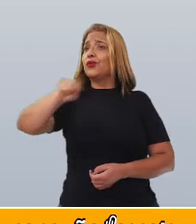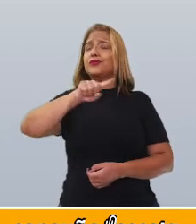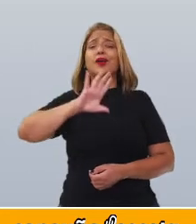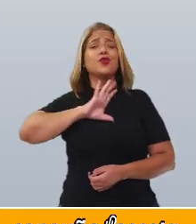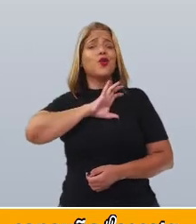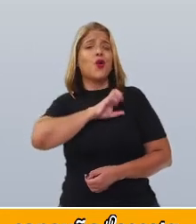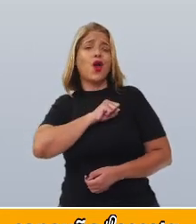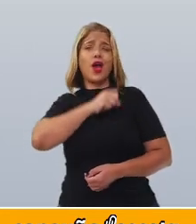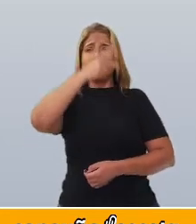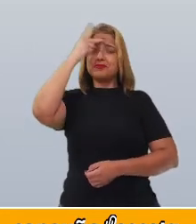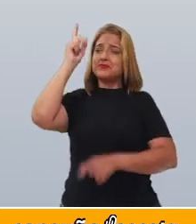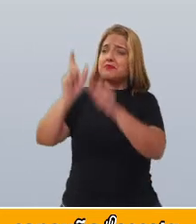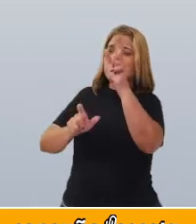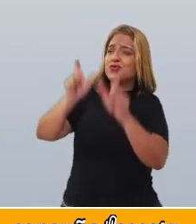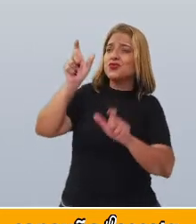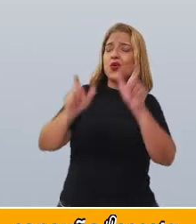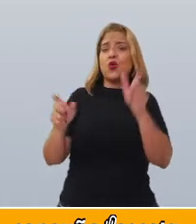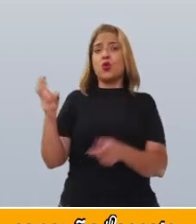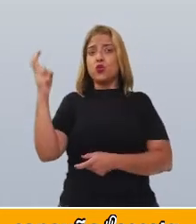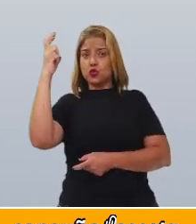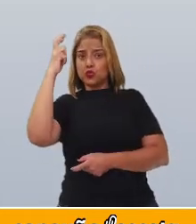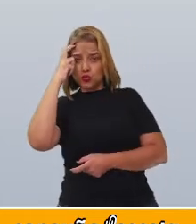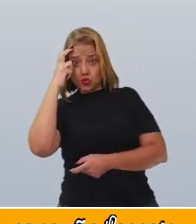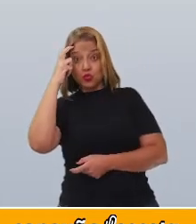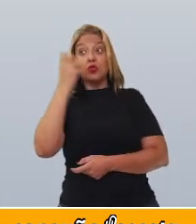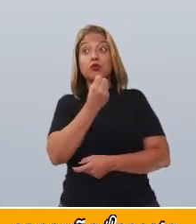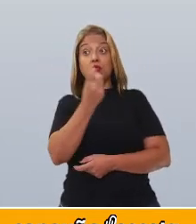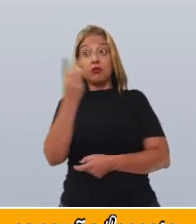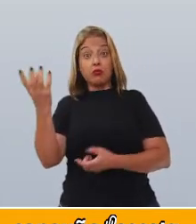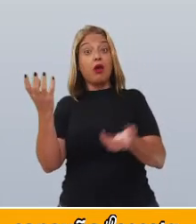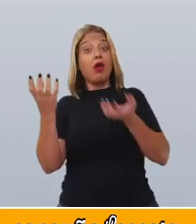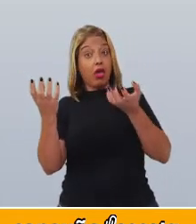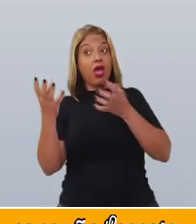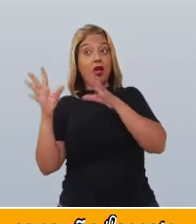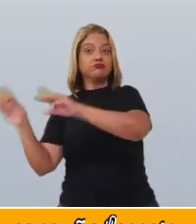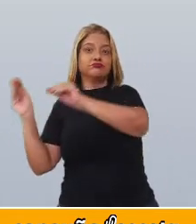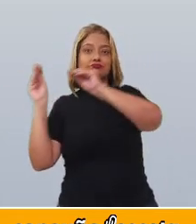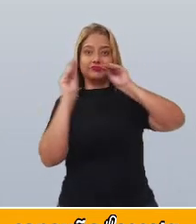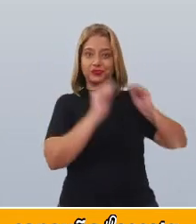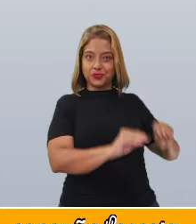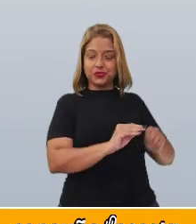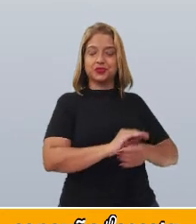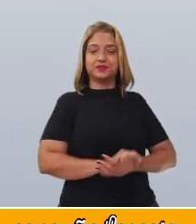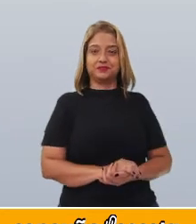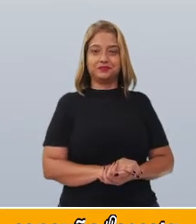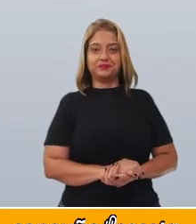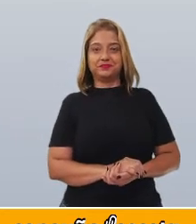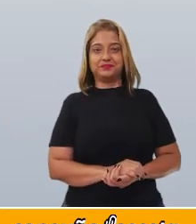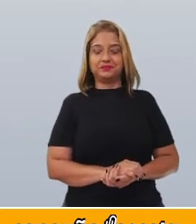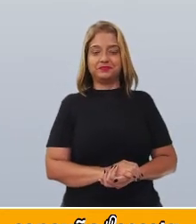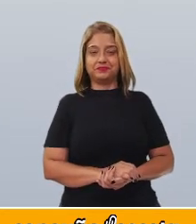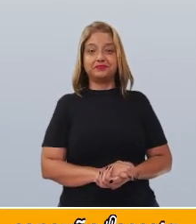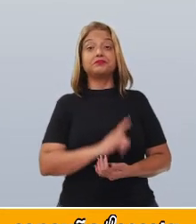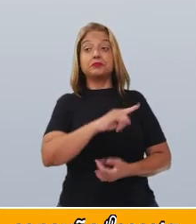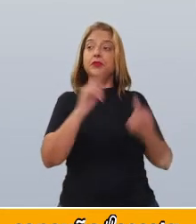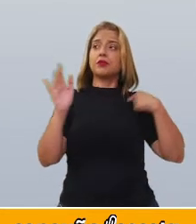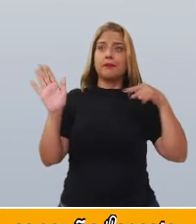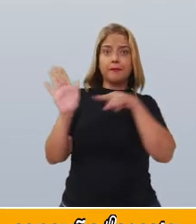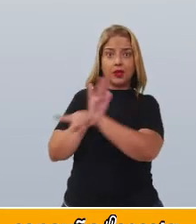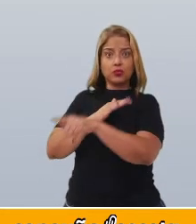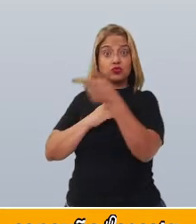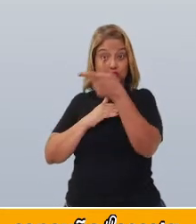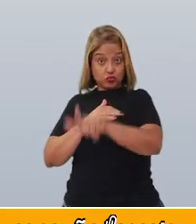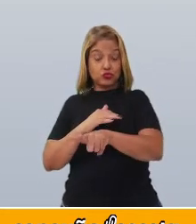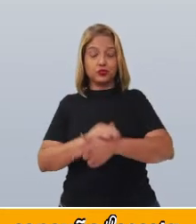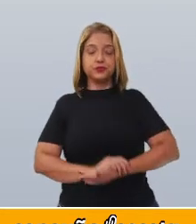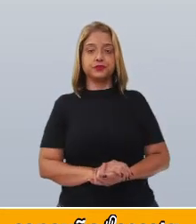pessoas, a cultura. Muitos estão pensando em voltar. Na sequência, o portal faz outra pergunta.